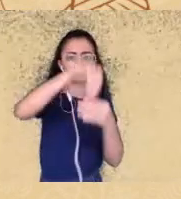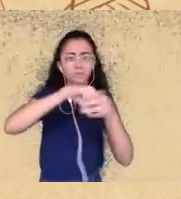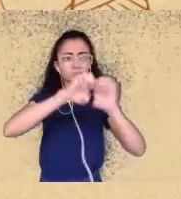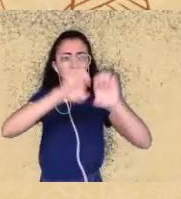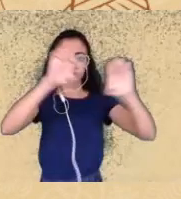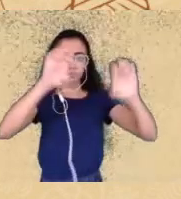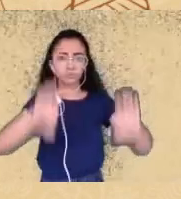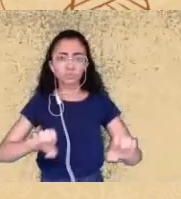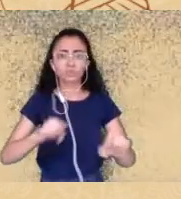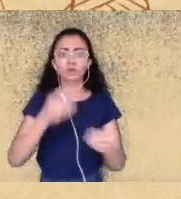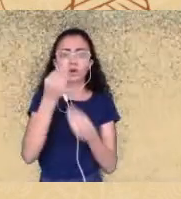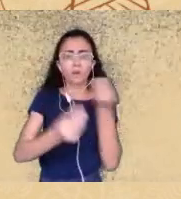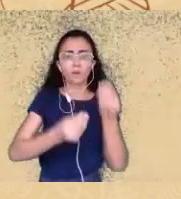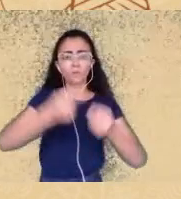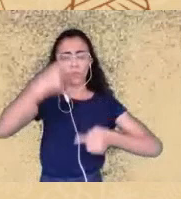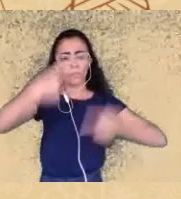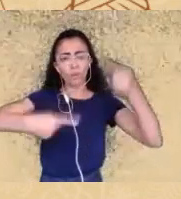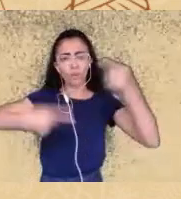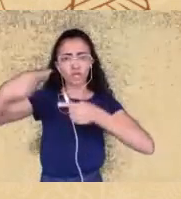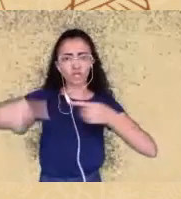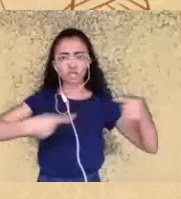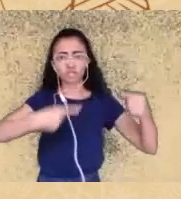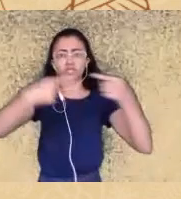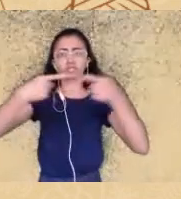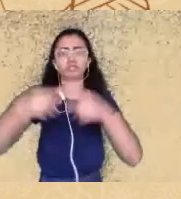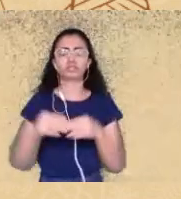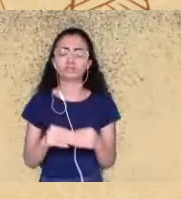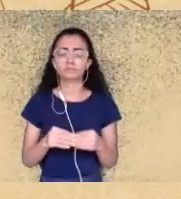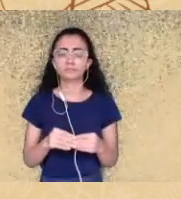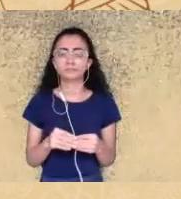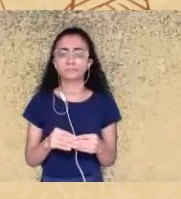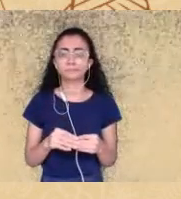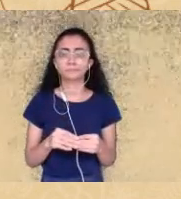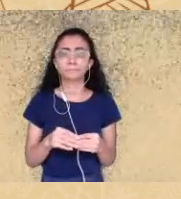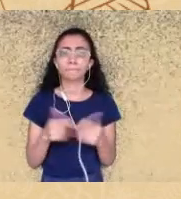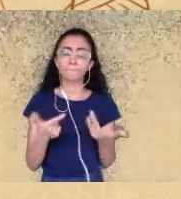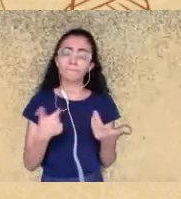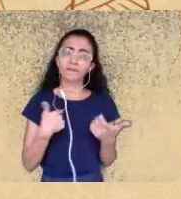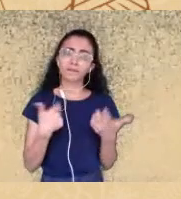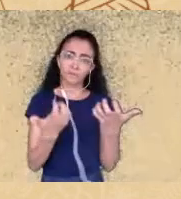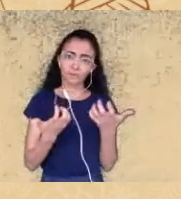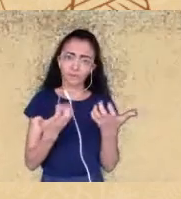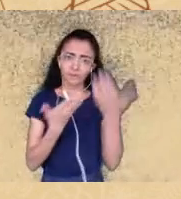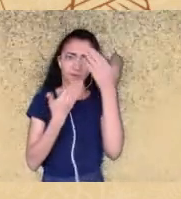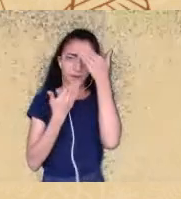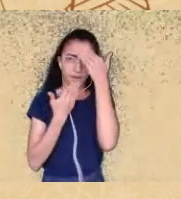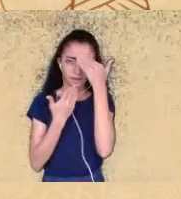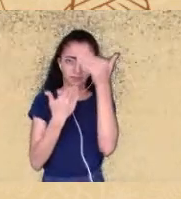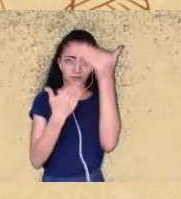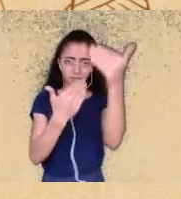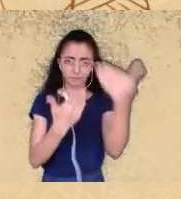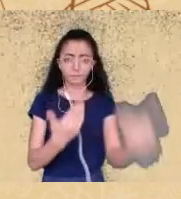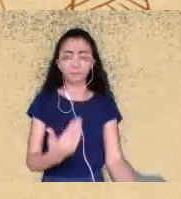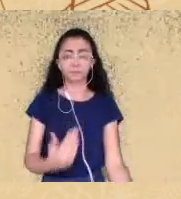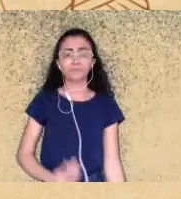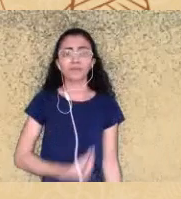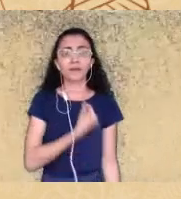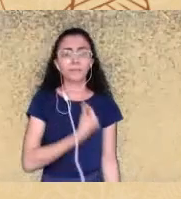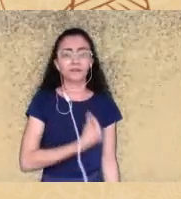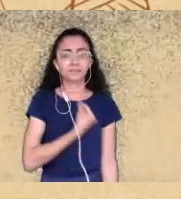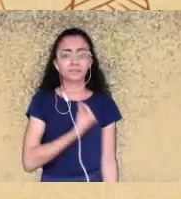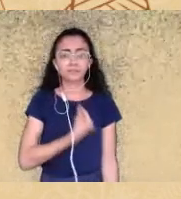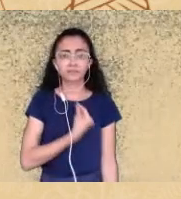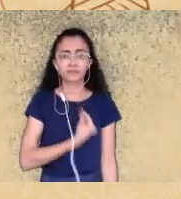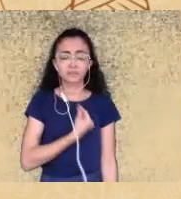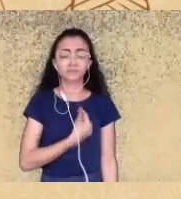e eu queria por tudo isso agradecer muitíssimo a presença da Jesus Jesus